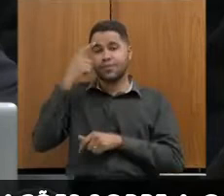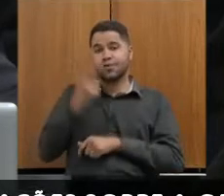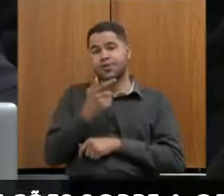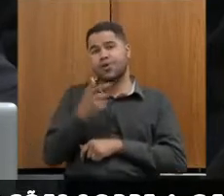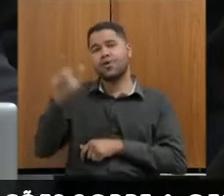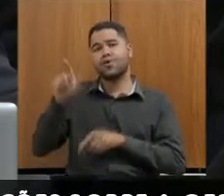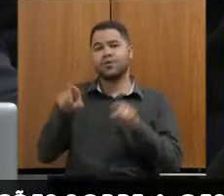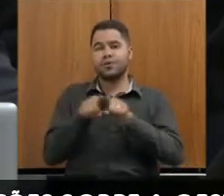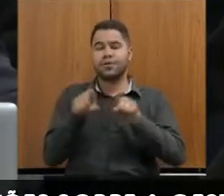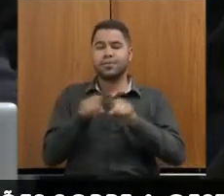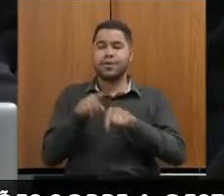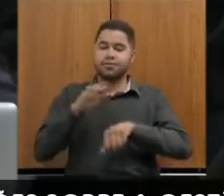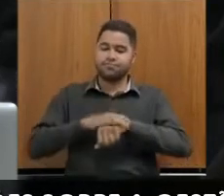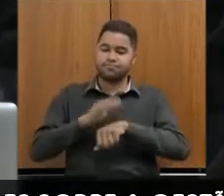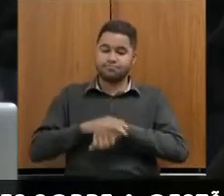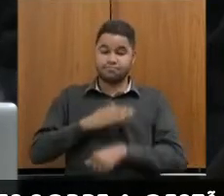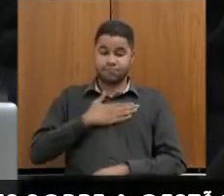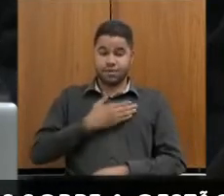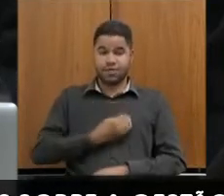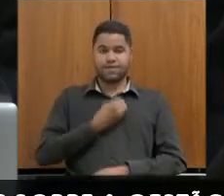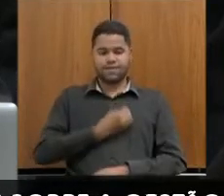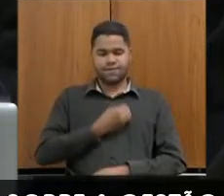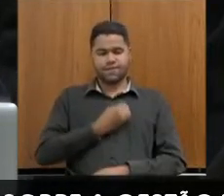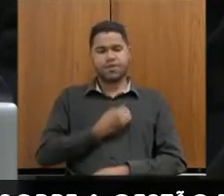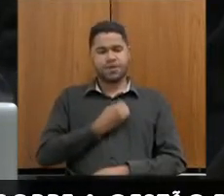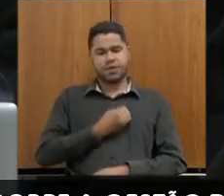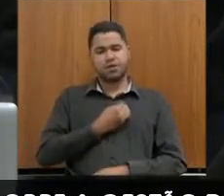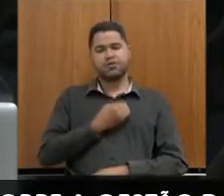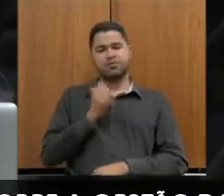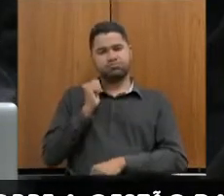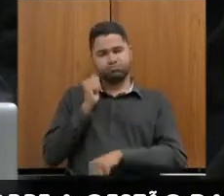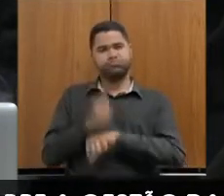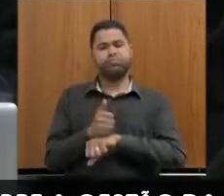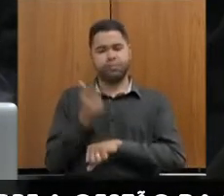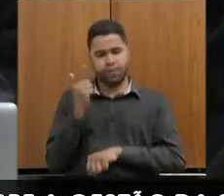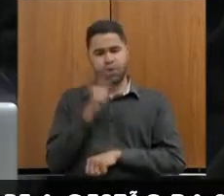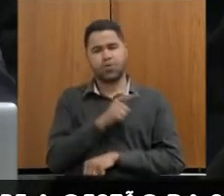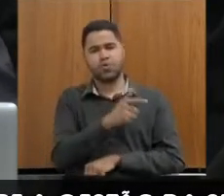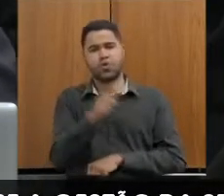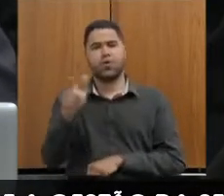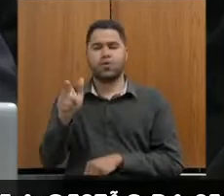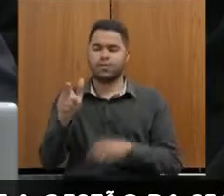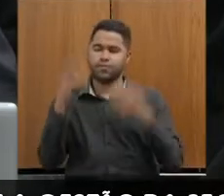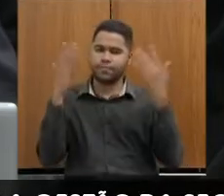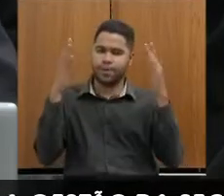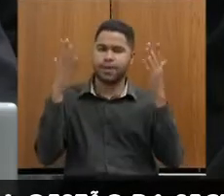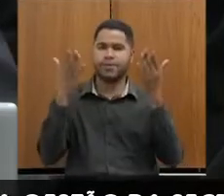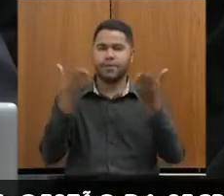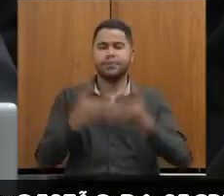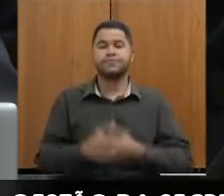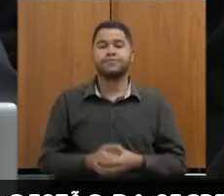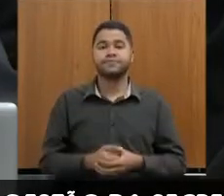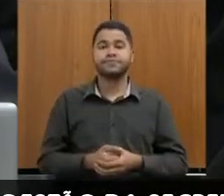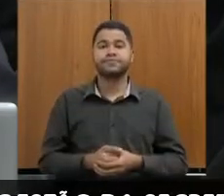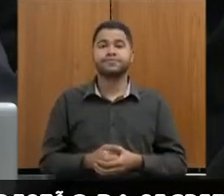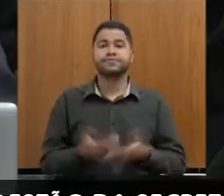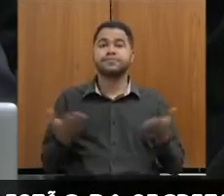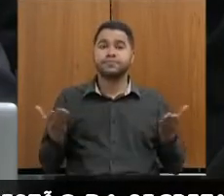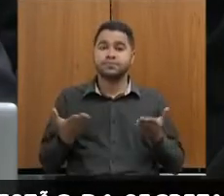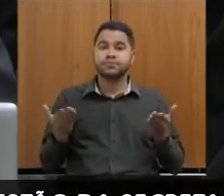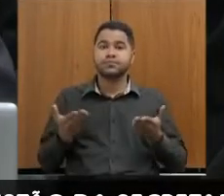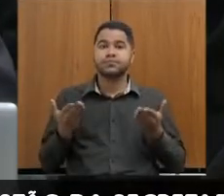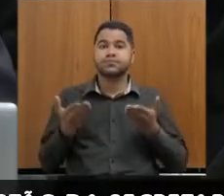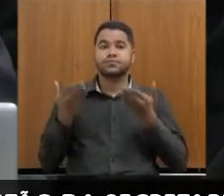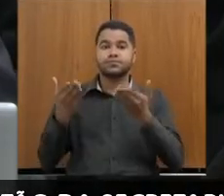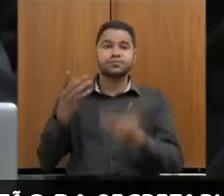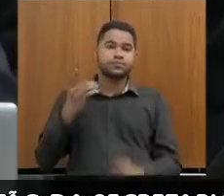e colocando até sua própria segurança em risco pelo que é certo a se fazer. Parabéns. Passa a palavra